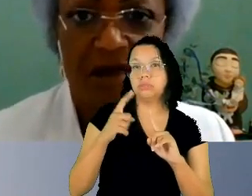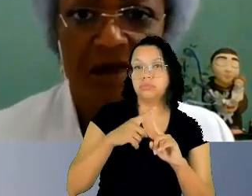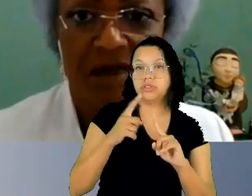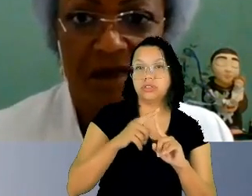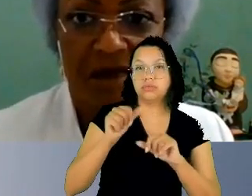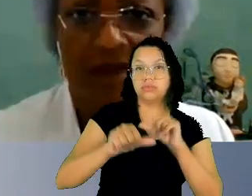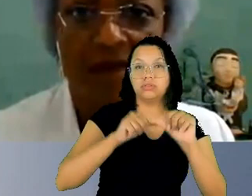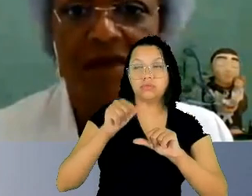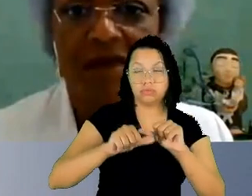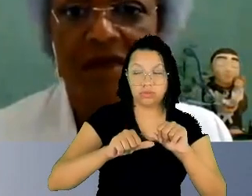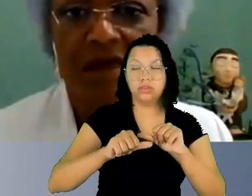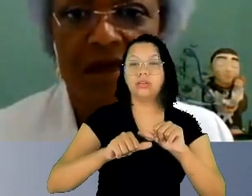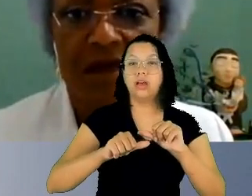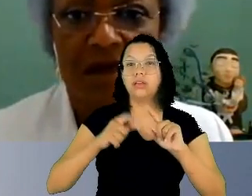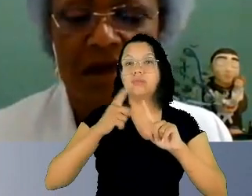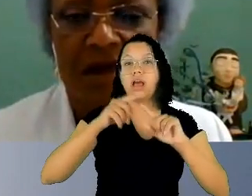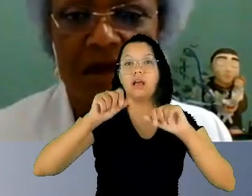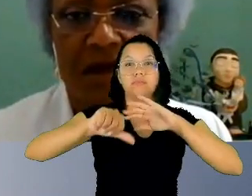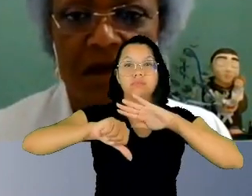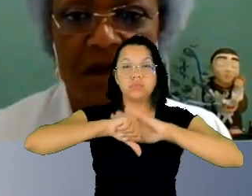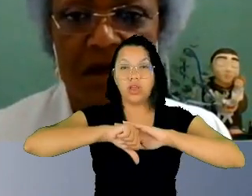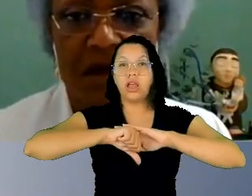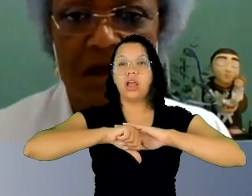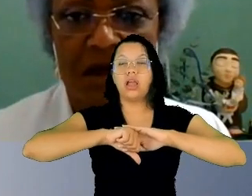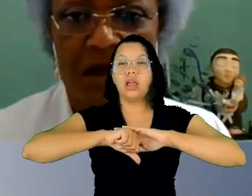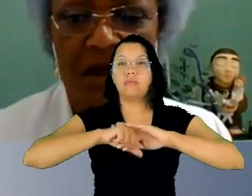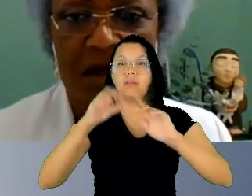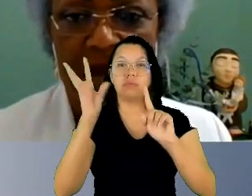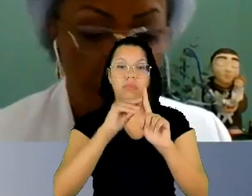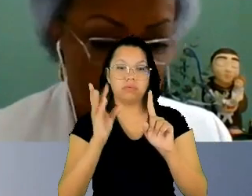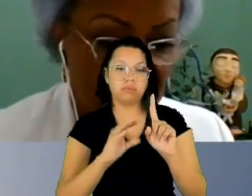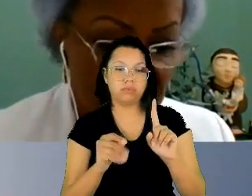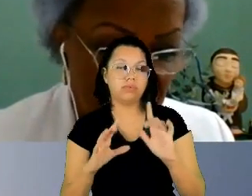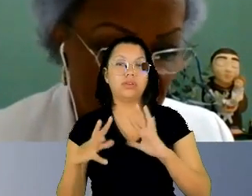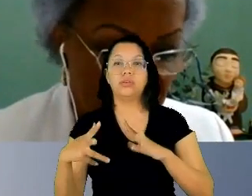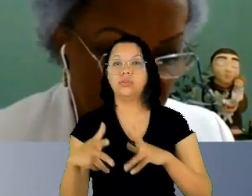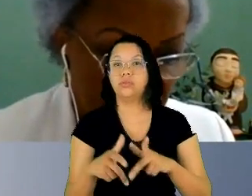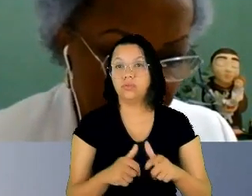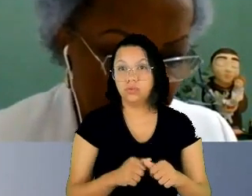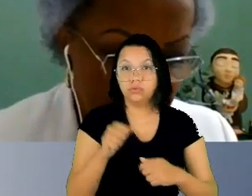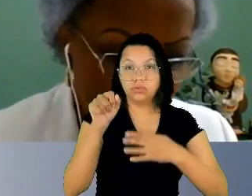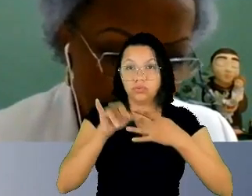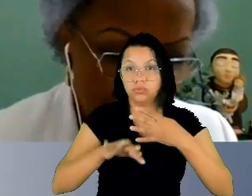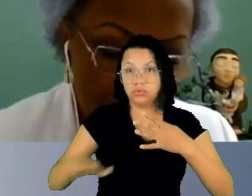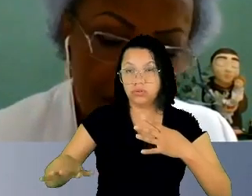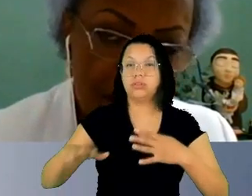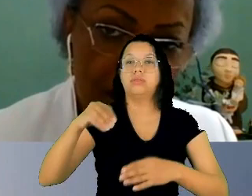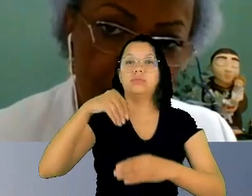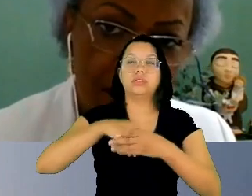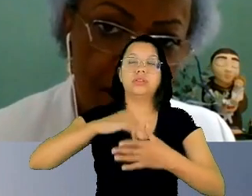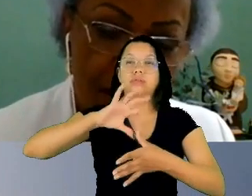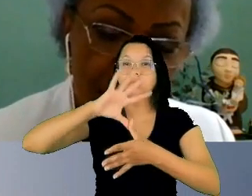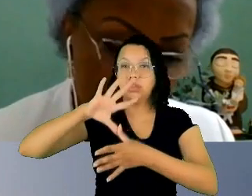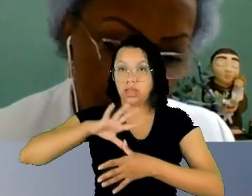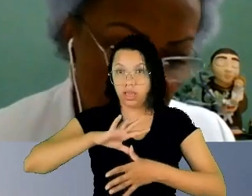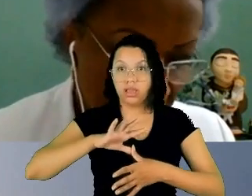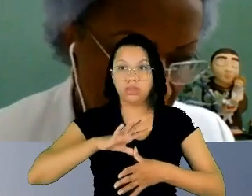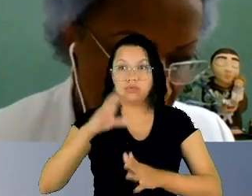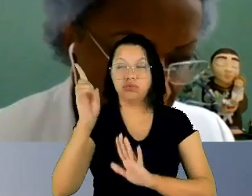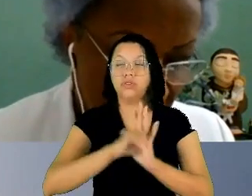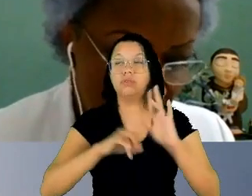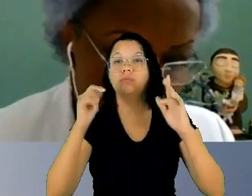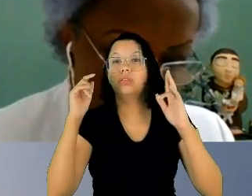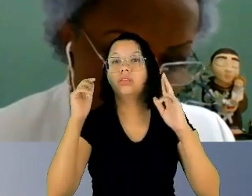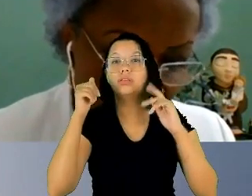sexual e todo um arcabouço jurisprudencial interamericano de proteção dos direitos das mulheres a partir do qual os juízes